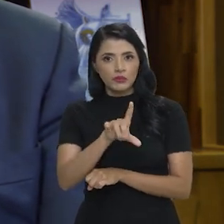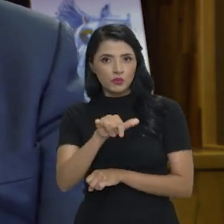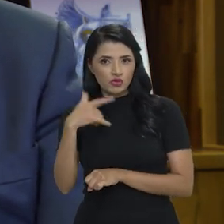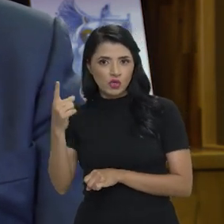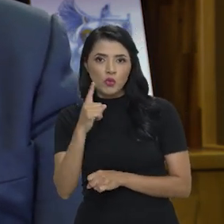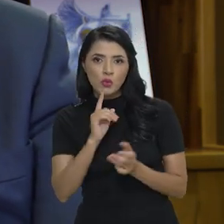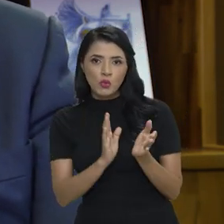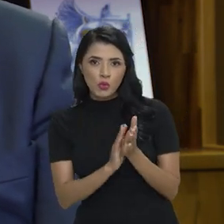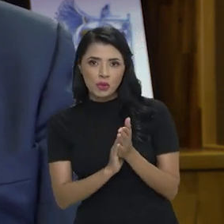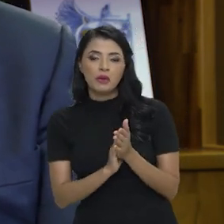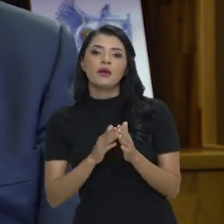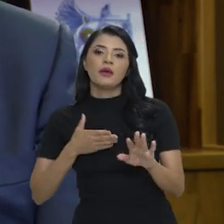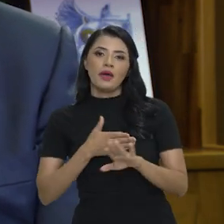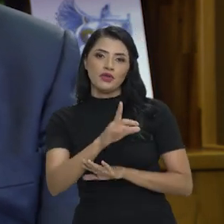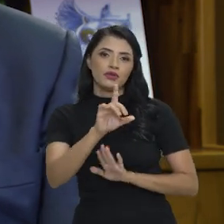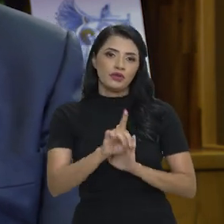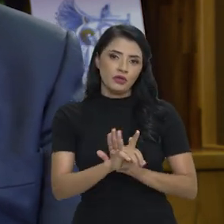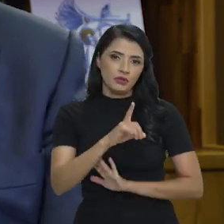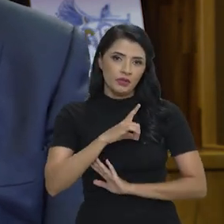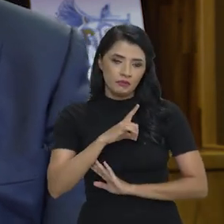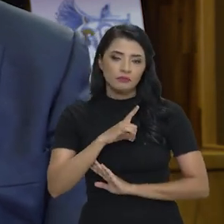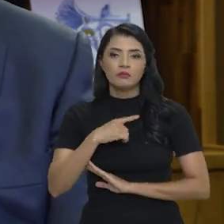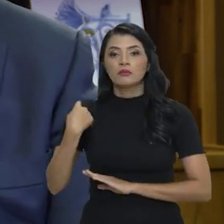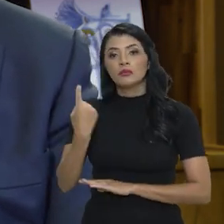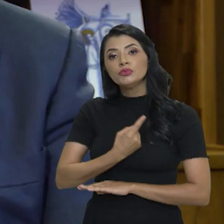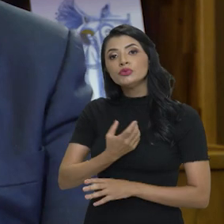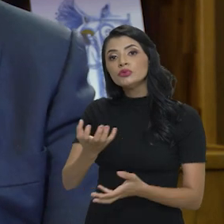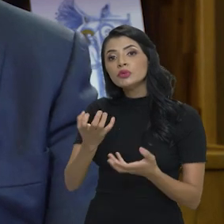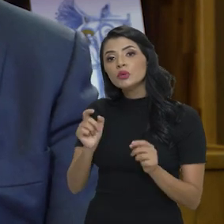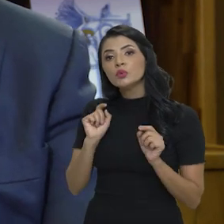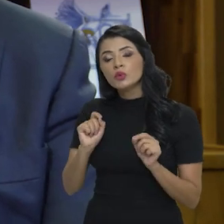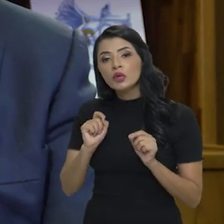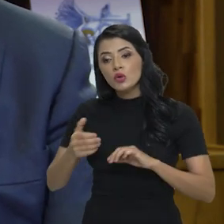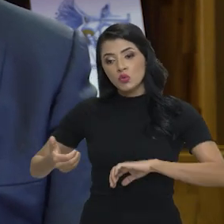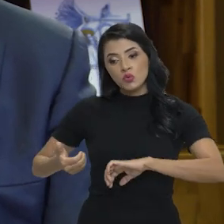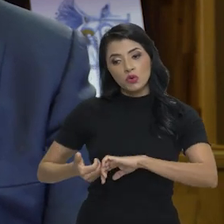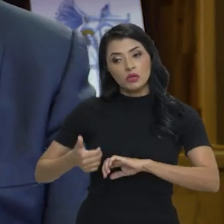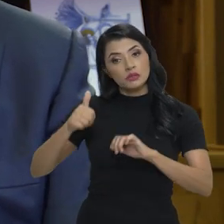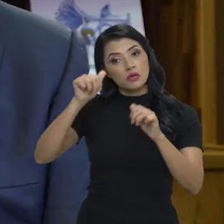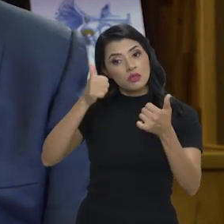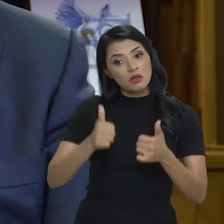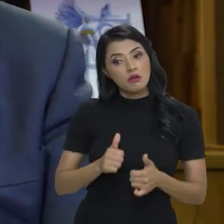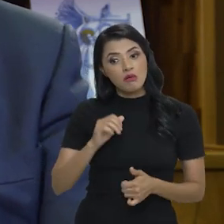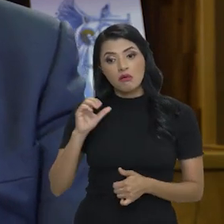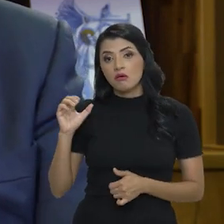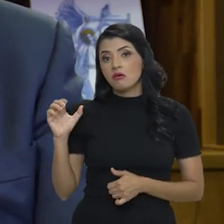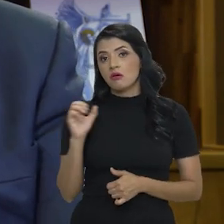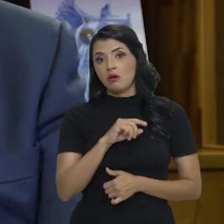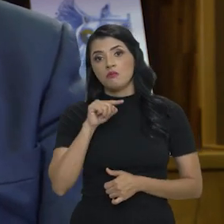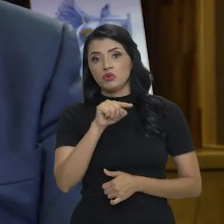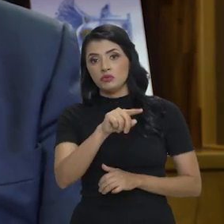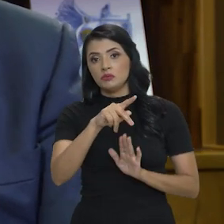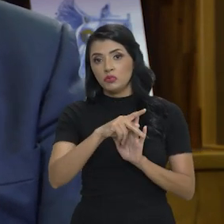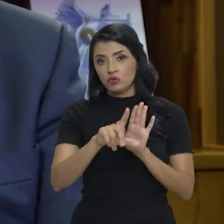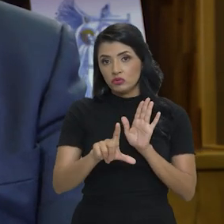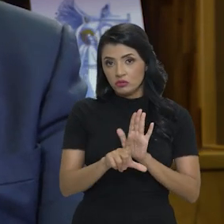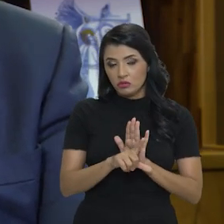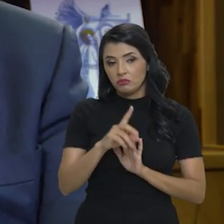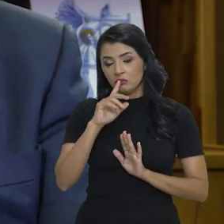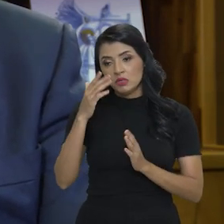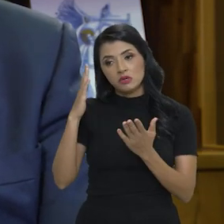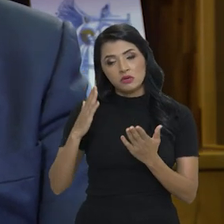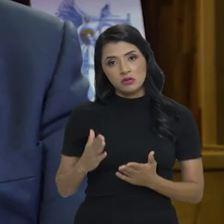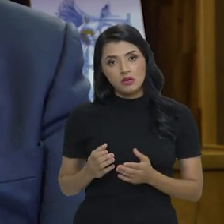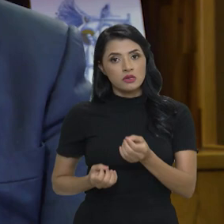conforme a data do seu aniversário para poder ter esse direito. Nós queremos que o Congresso Nacional analise rapidamente esse projeto